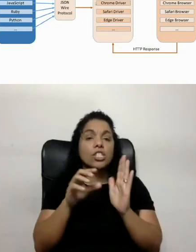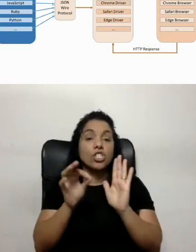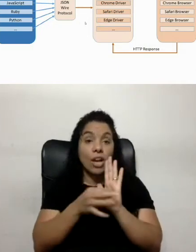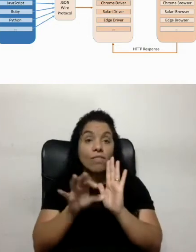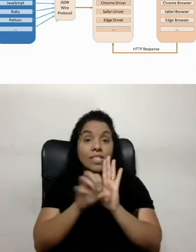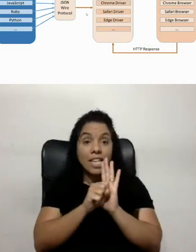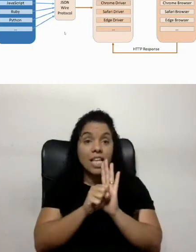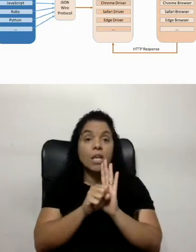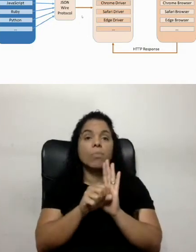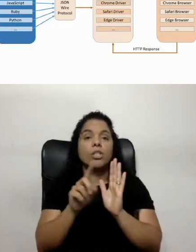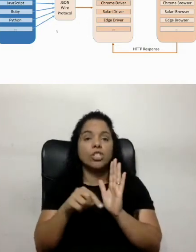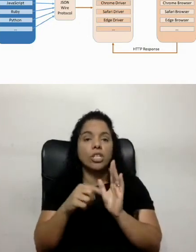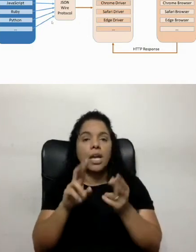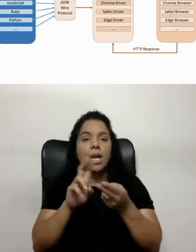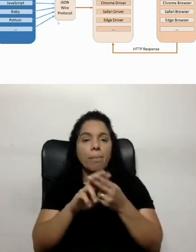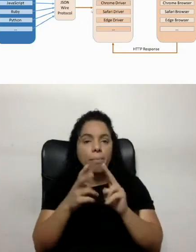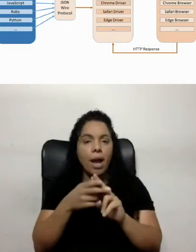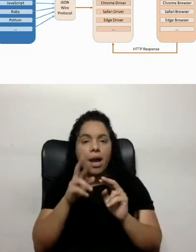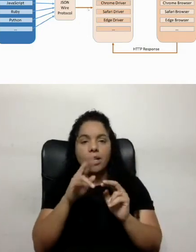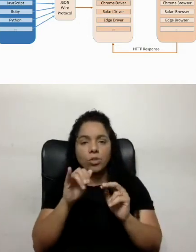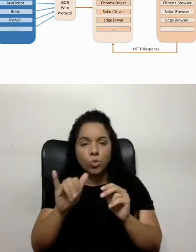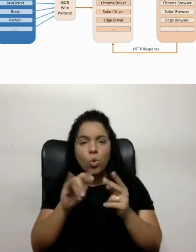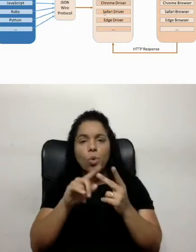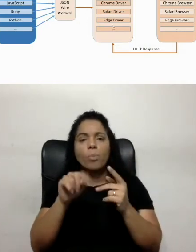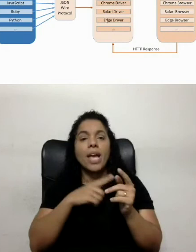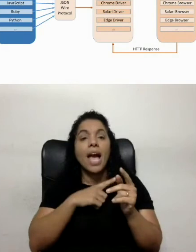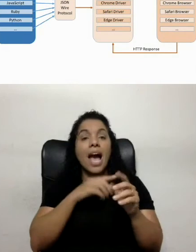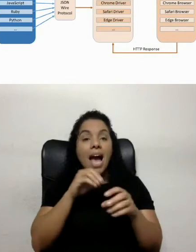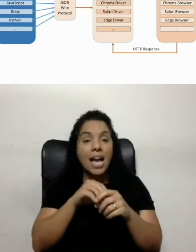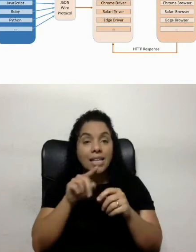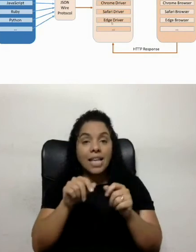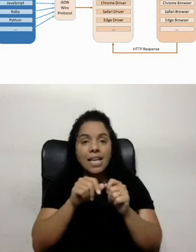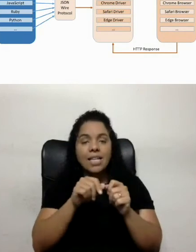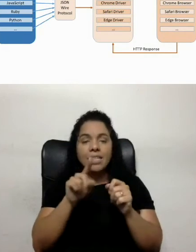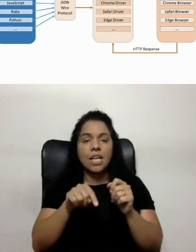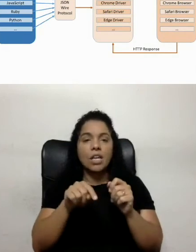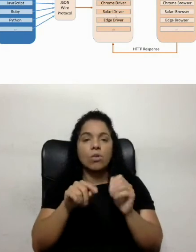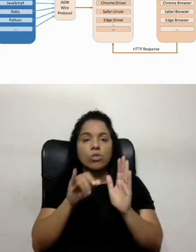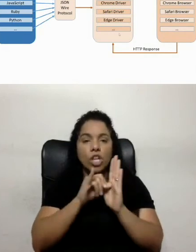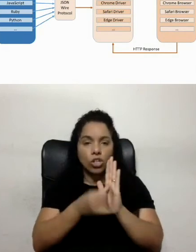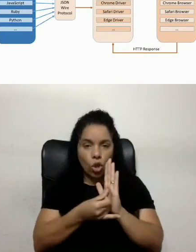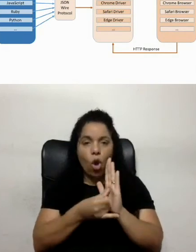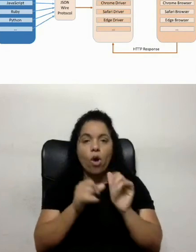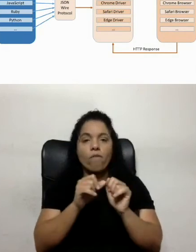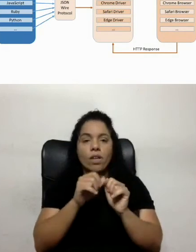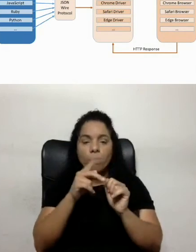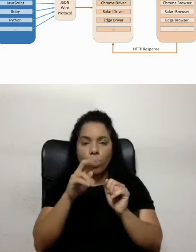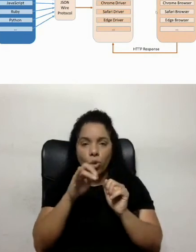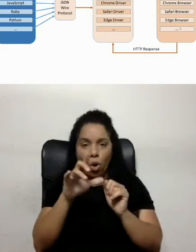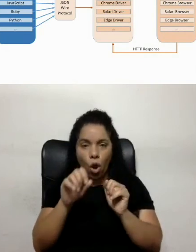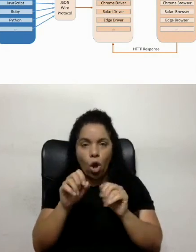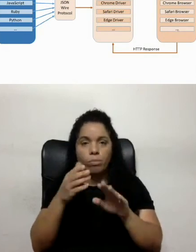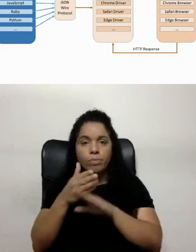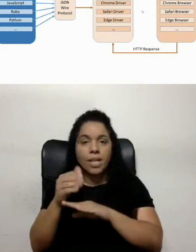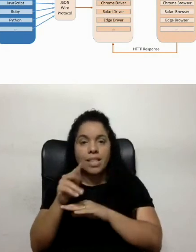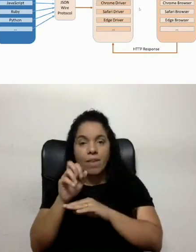JSON e o R protocolo aqui, que faz o protocolo, né? para eu acessar aqui, no caso aqui, meus navegadores e ele